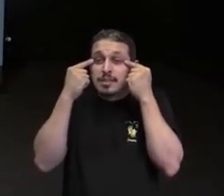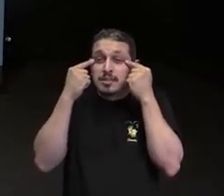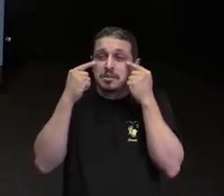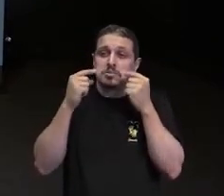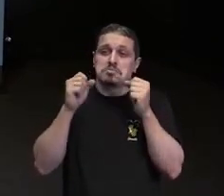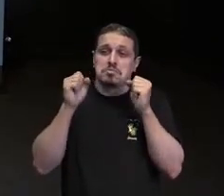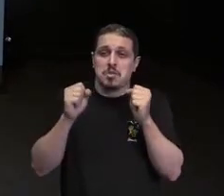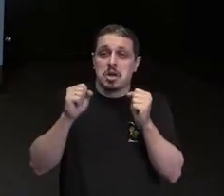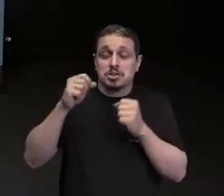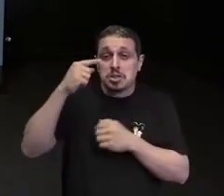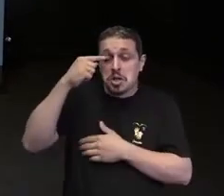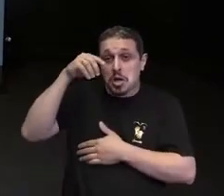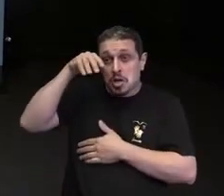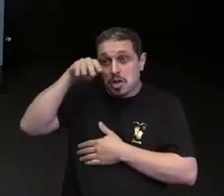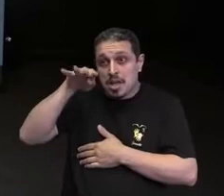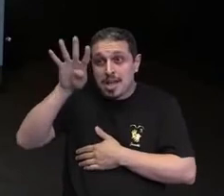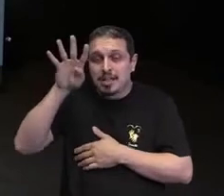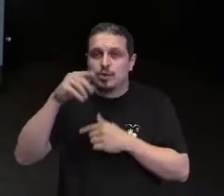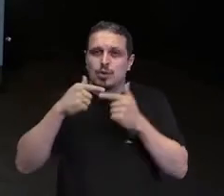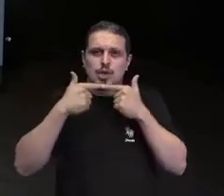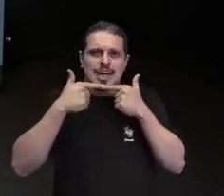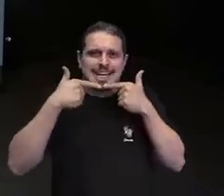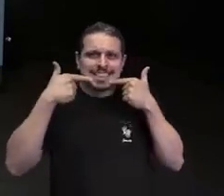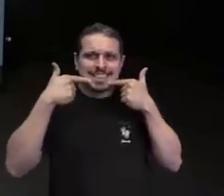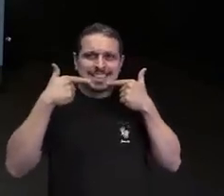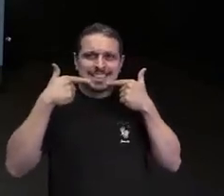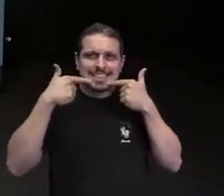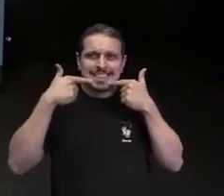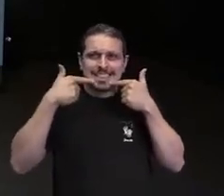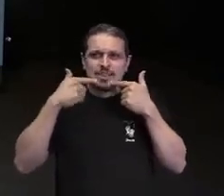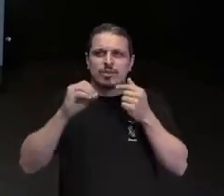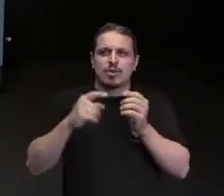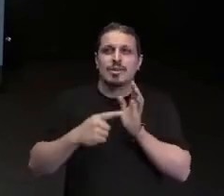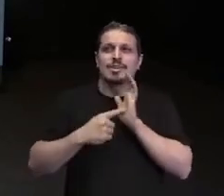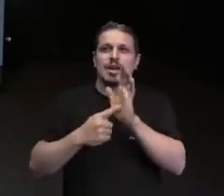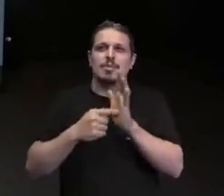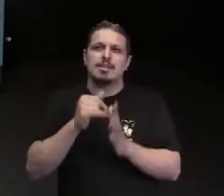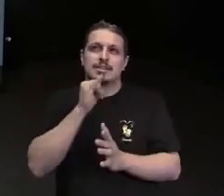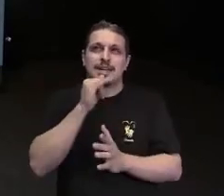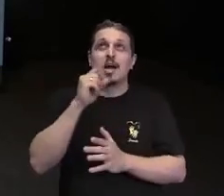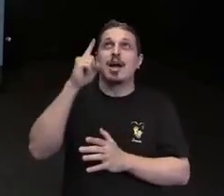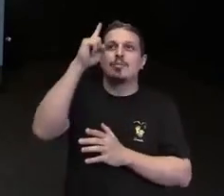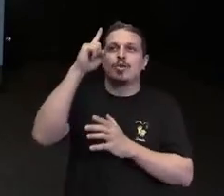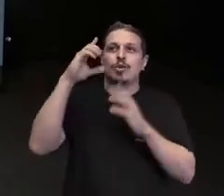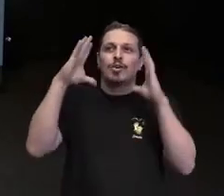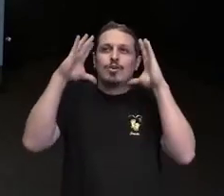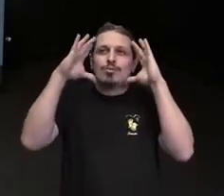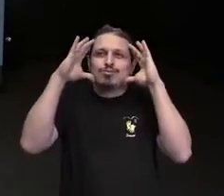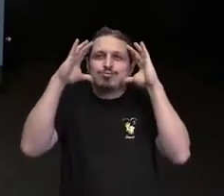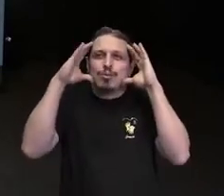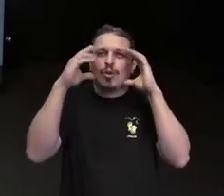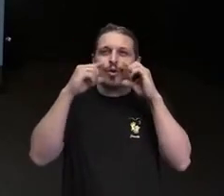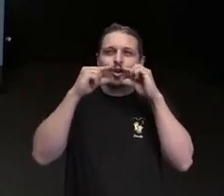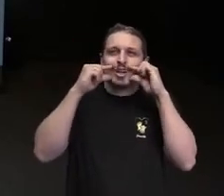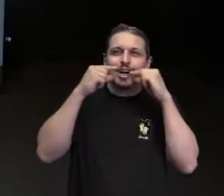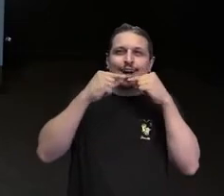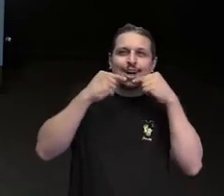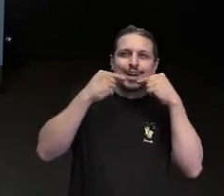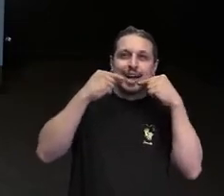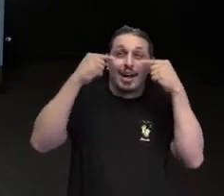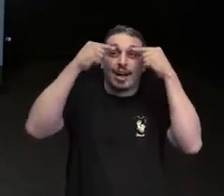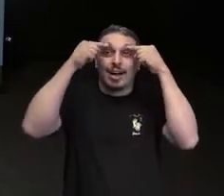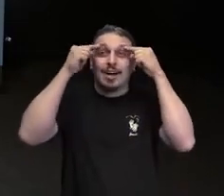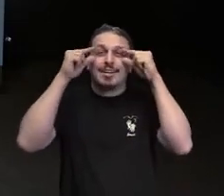pequeno, um sorriso largo, com a língua entre os lábios, uma bochecha importante ali, rosada.